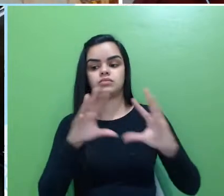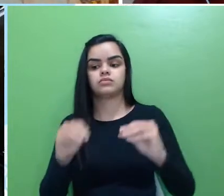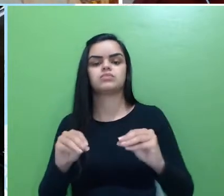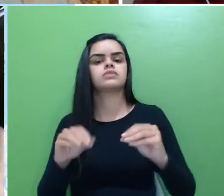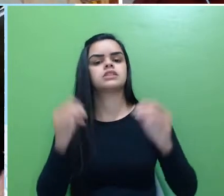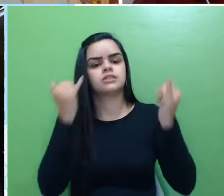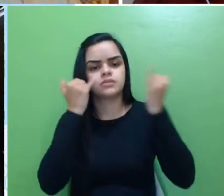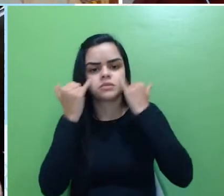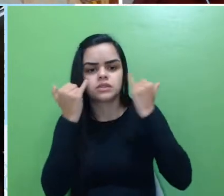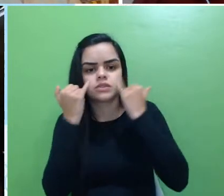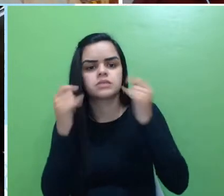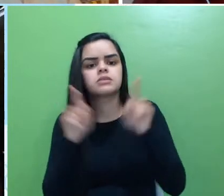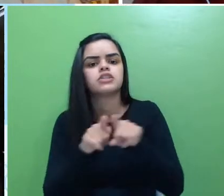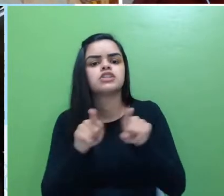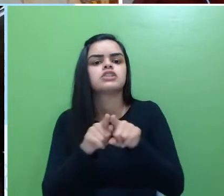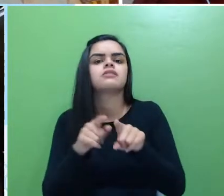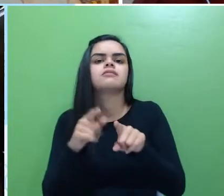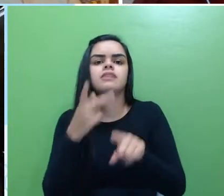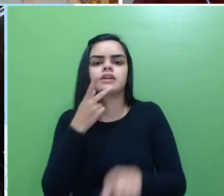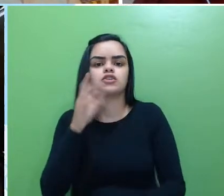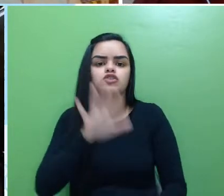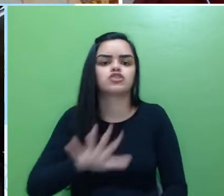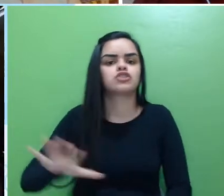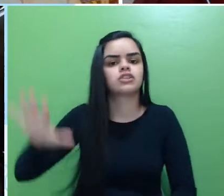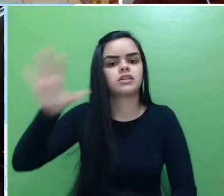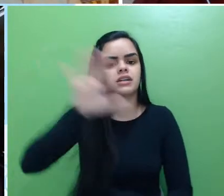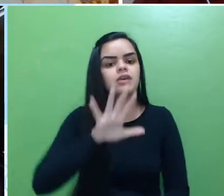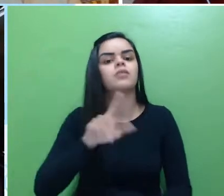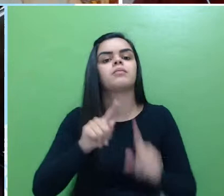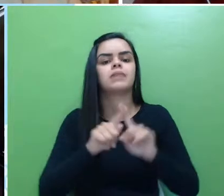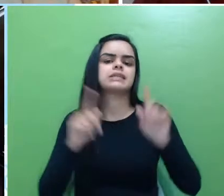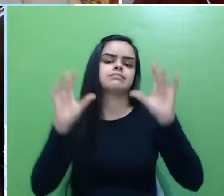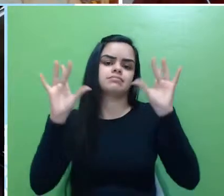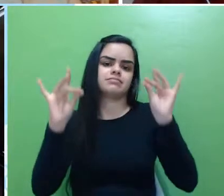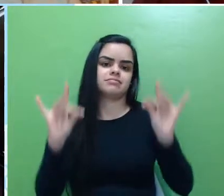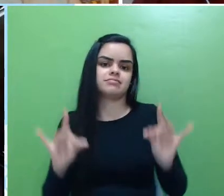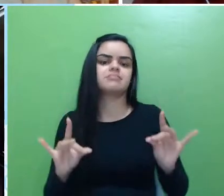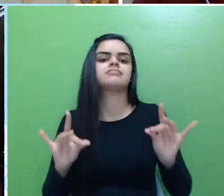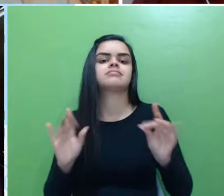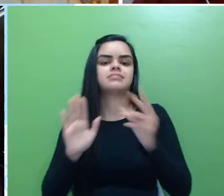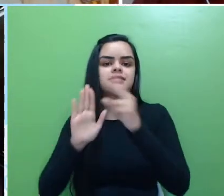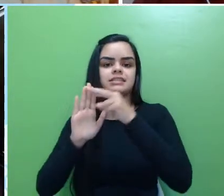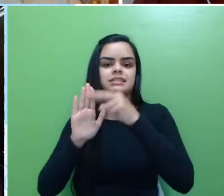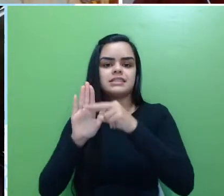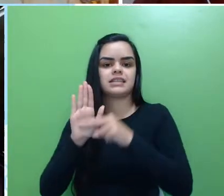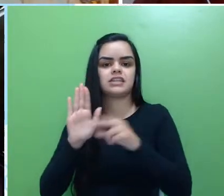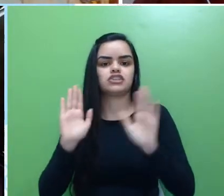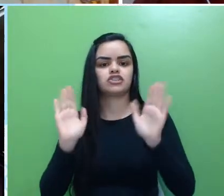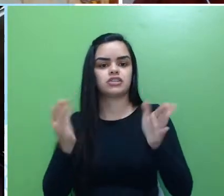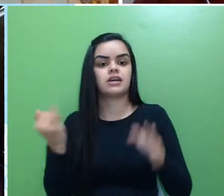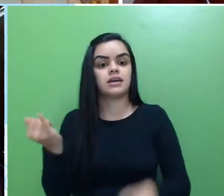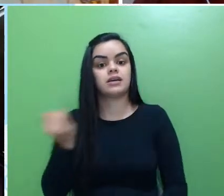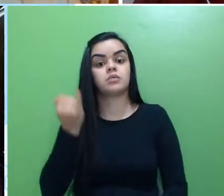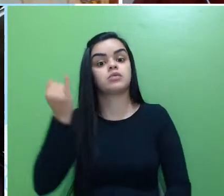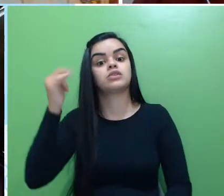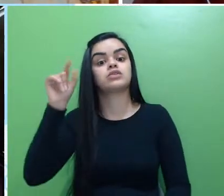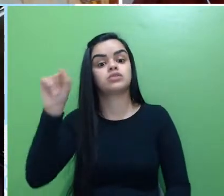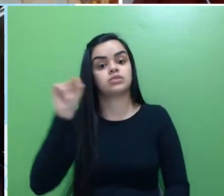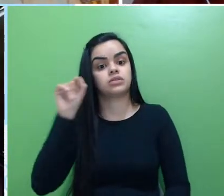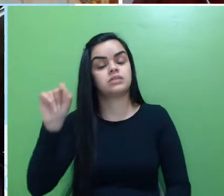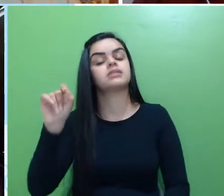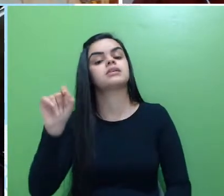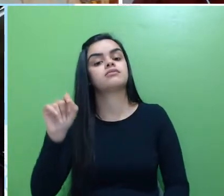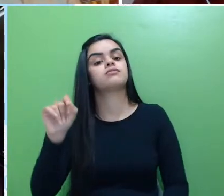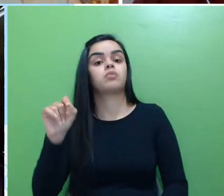informações, eu estou aqui falando de maneira muito geral, mas elas estão bem detalhadas nesse regimento, tá? Então, é importante que quem for submeter